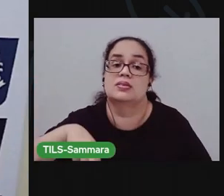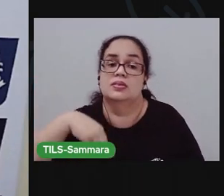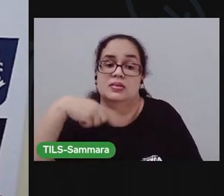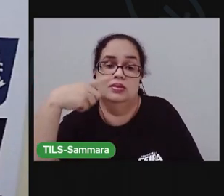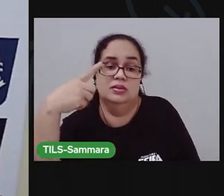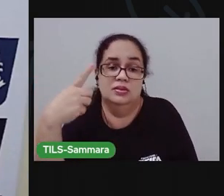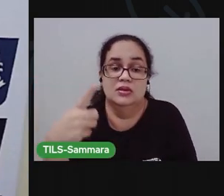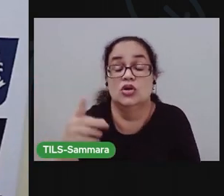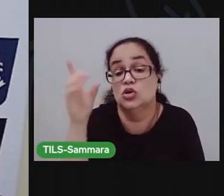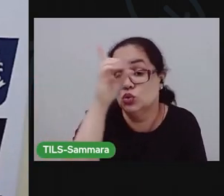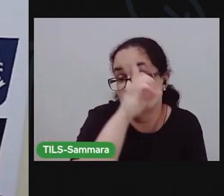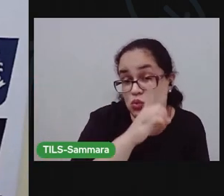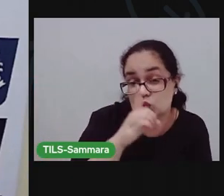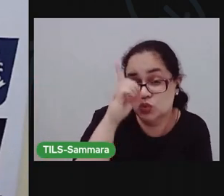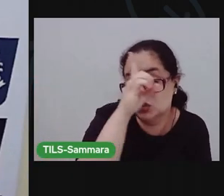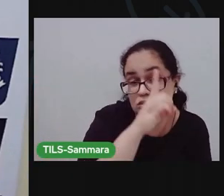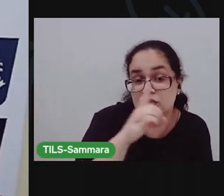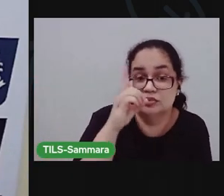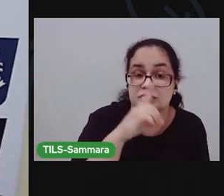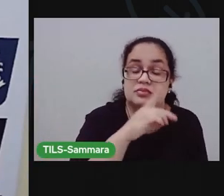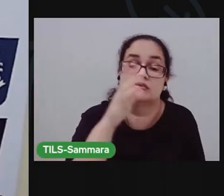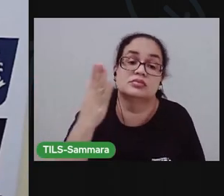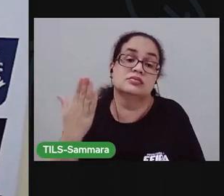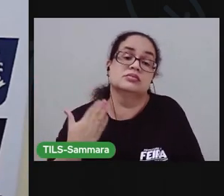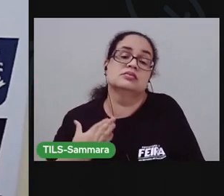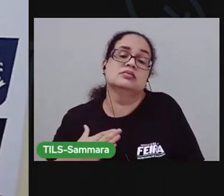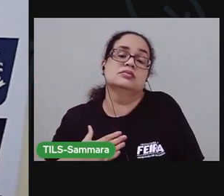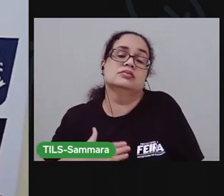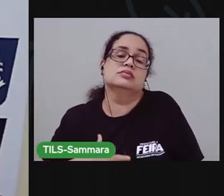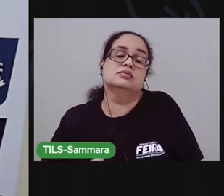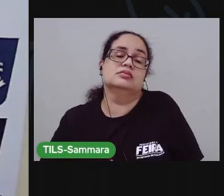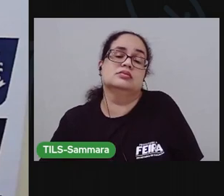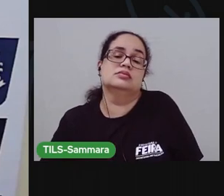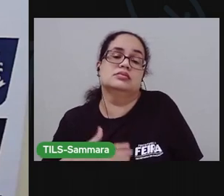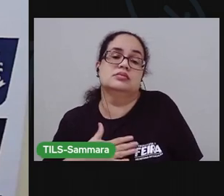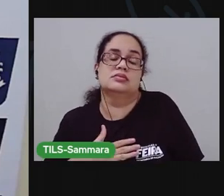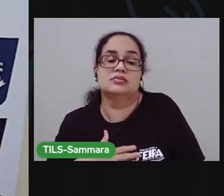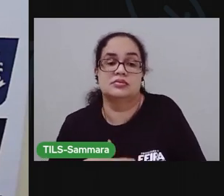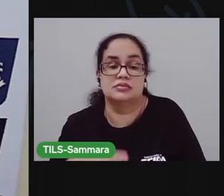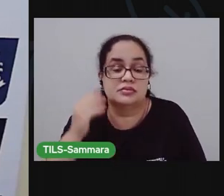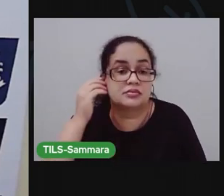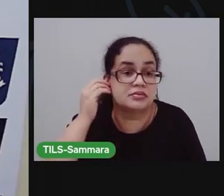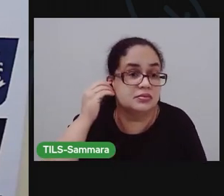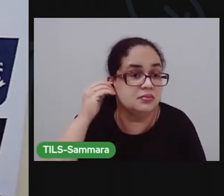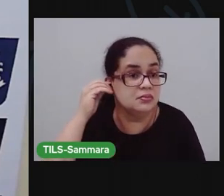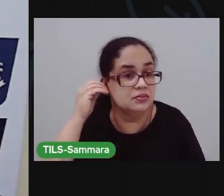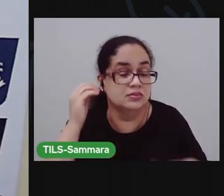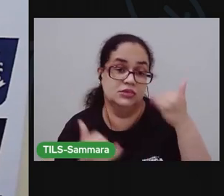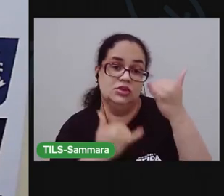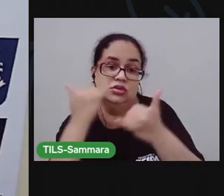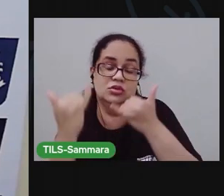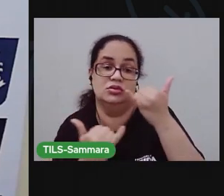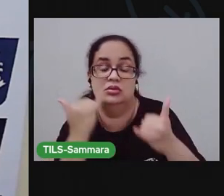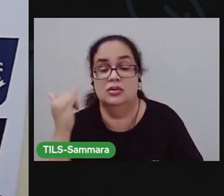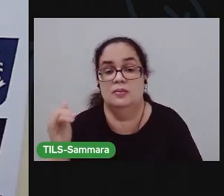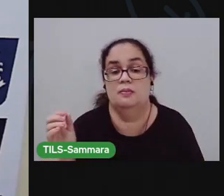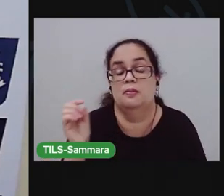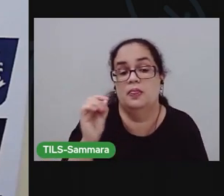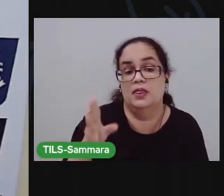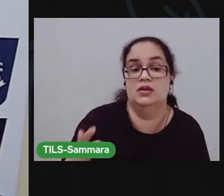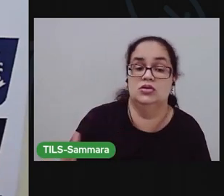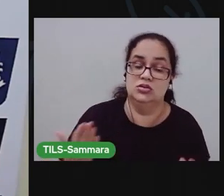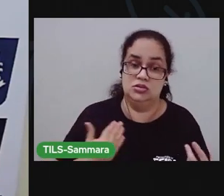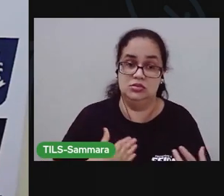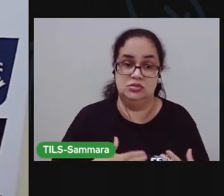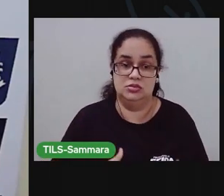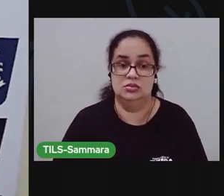domingo. Vai ter um dia para você descansar. Para você brincar. Só brincar. Descansar para